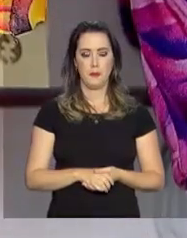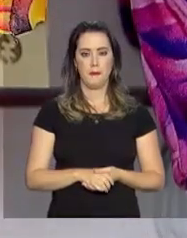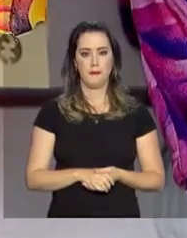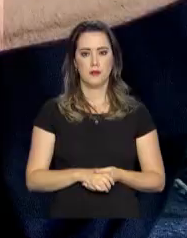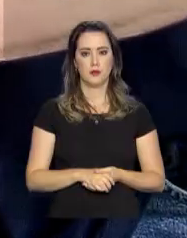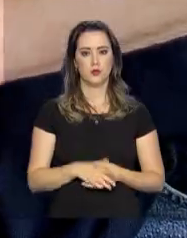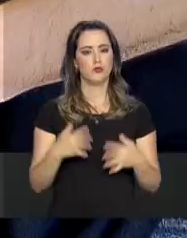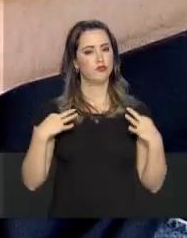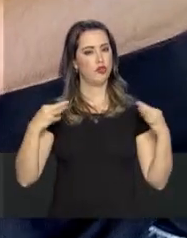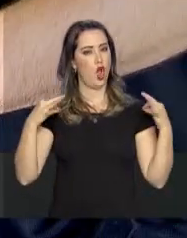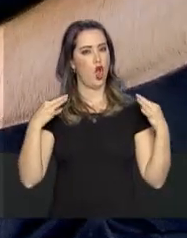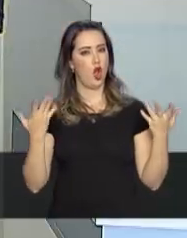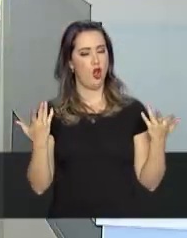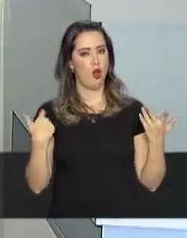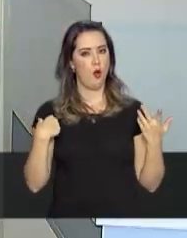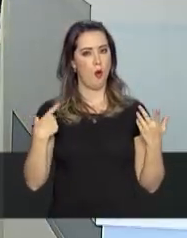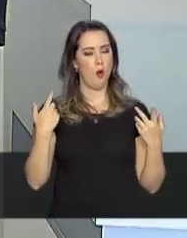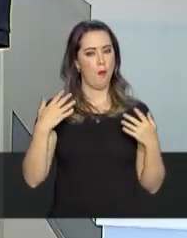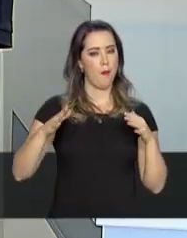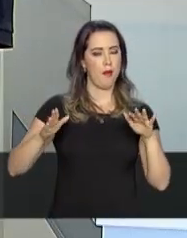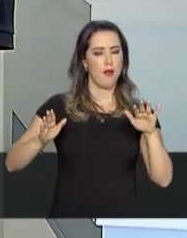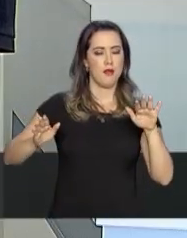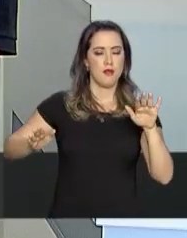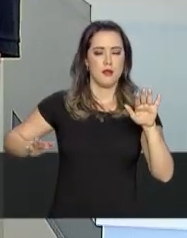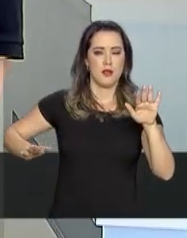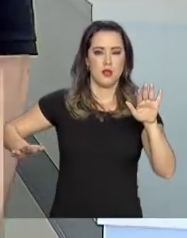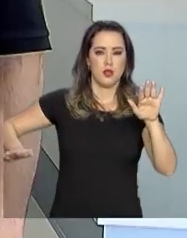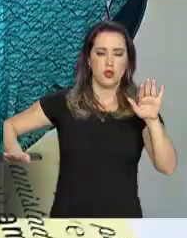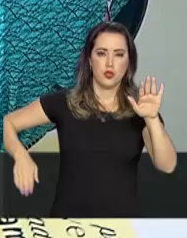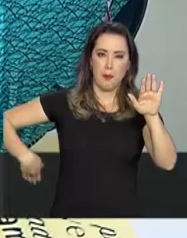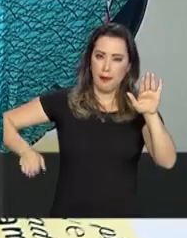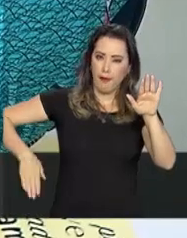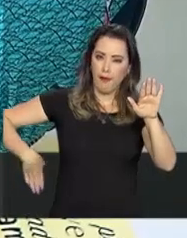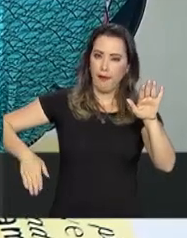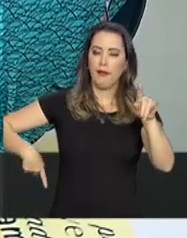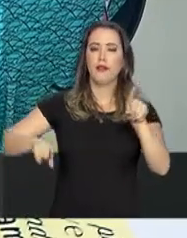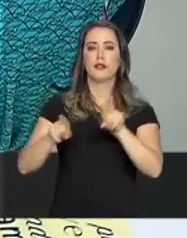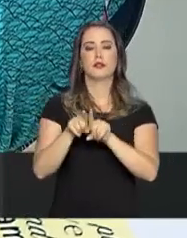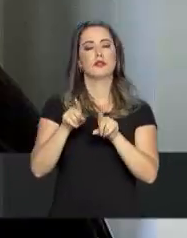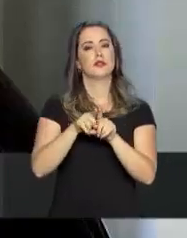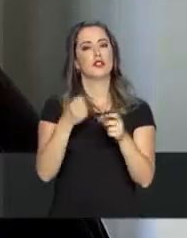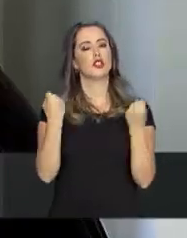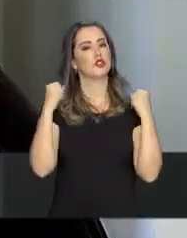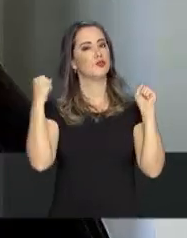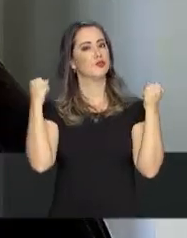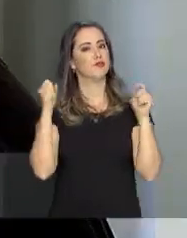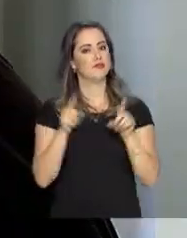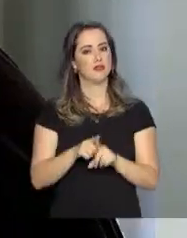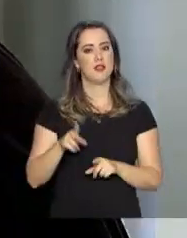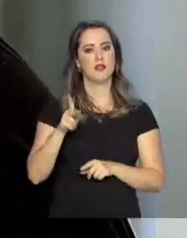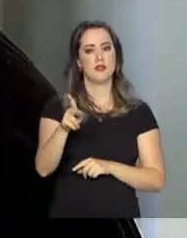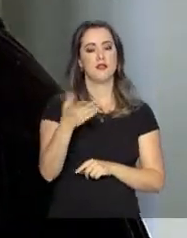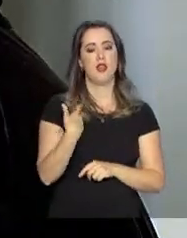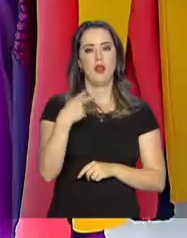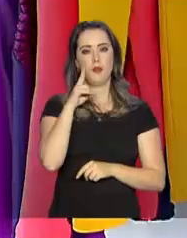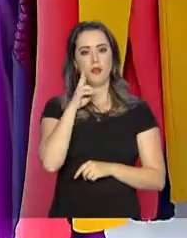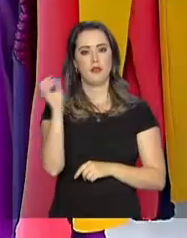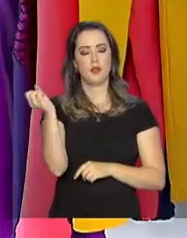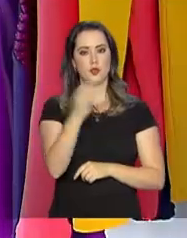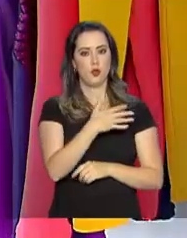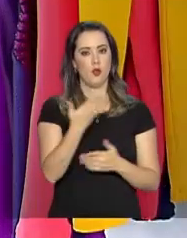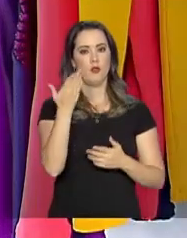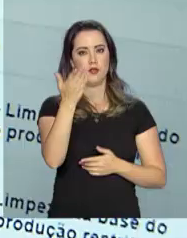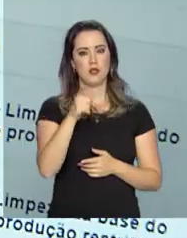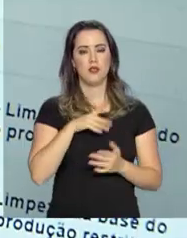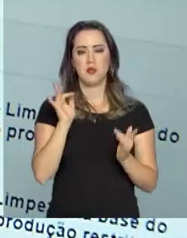Moda praia e fitness. A loja do Franklin procura ter sempre as últimas tendências. Antenado nas novidades, ele